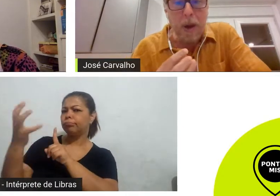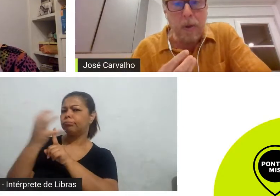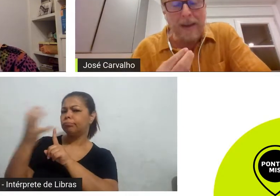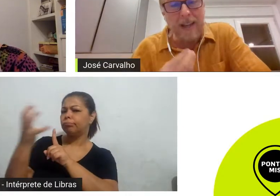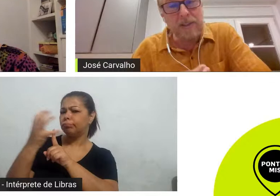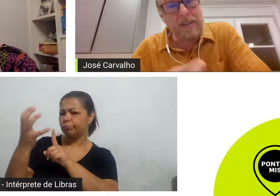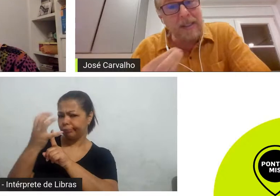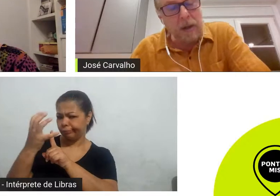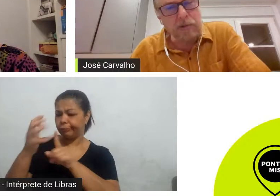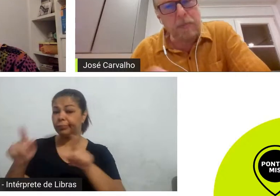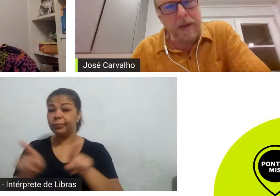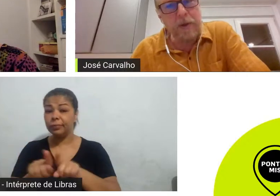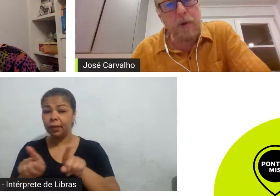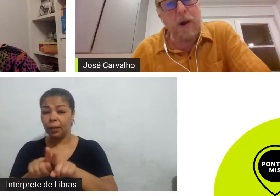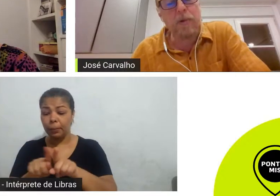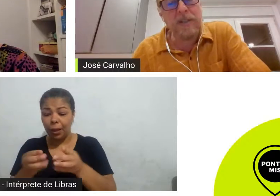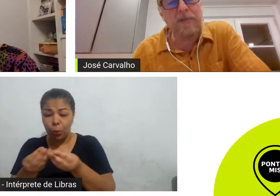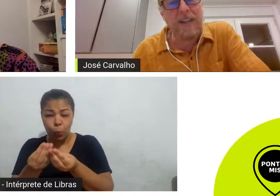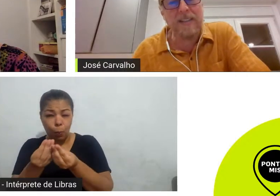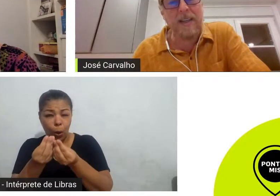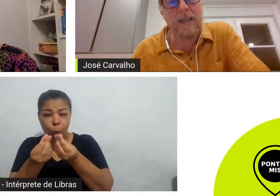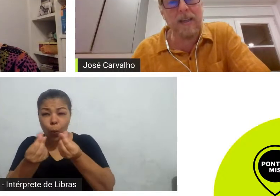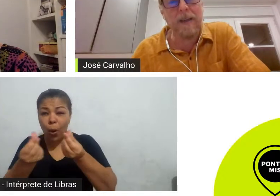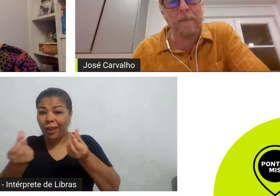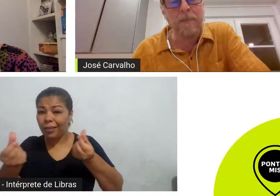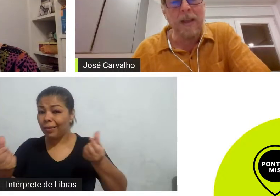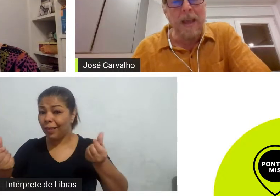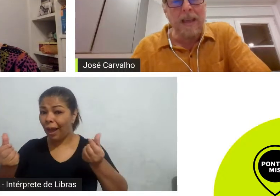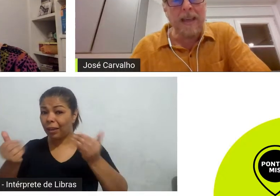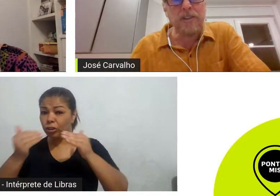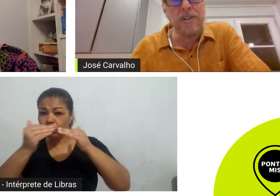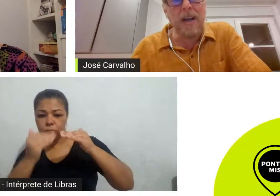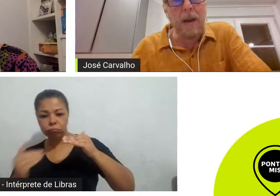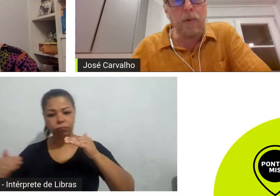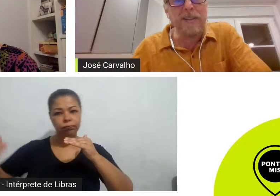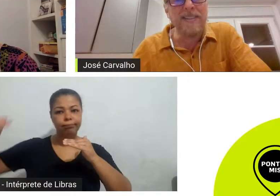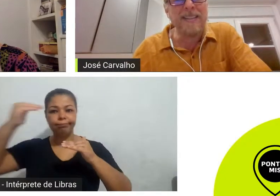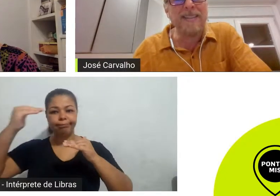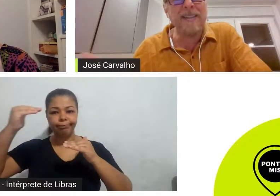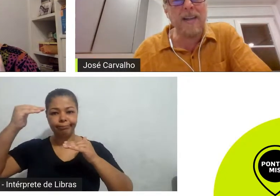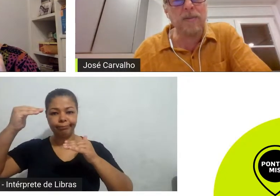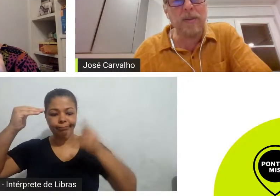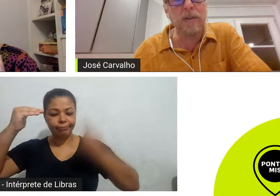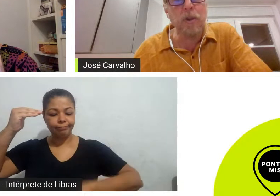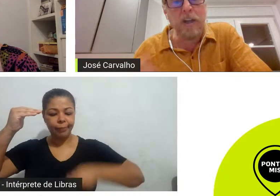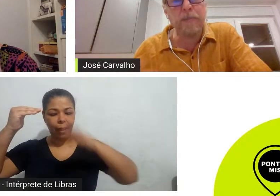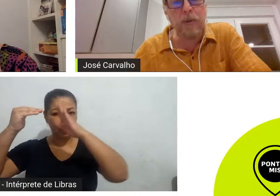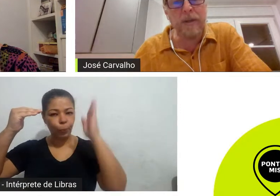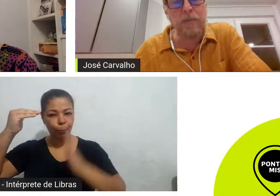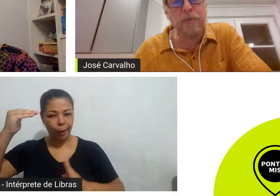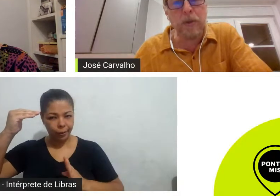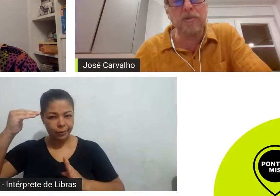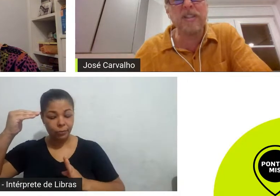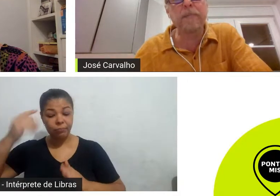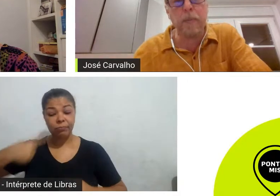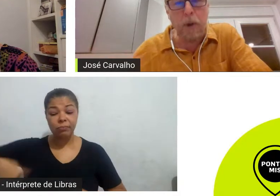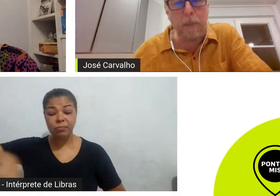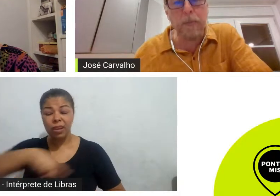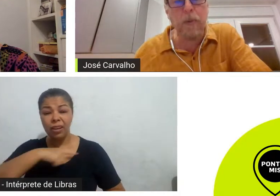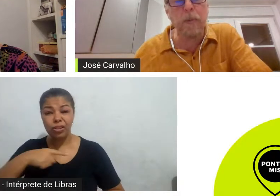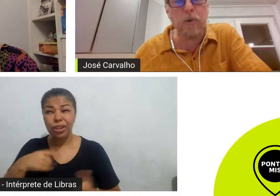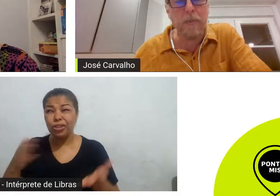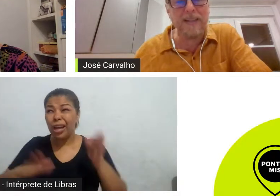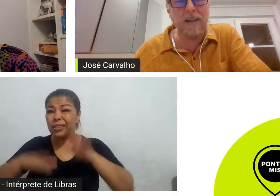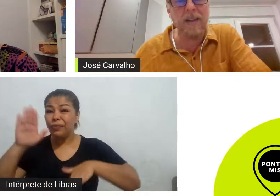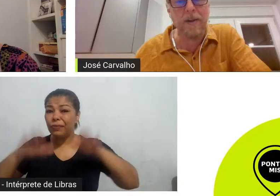com uma qualidade tão superior ao que se fazia aqui que a gente acabou esquecendo que nós poderíamos produzir para o